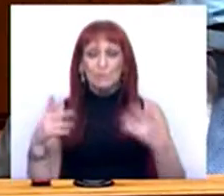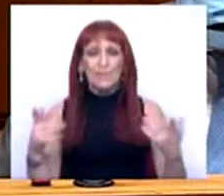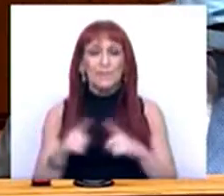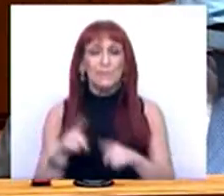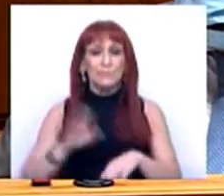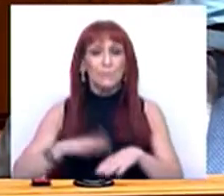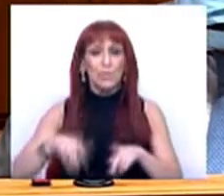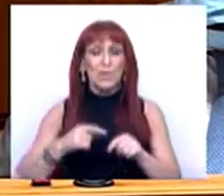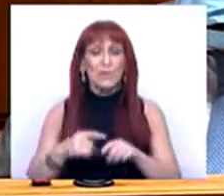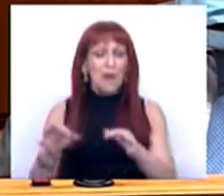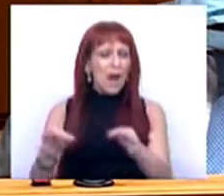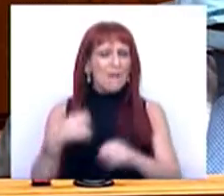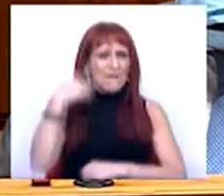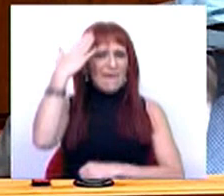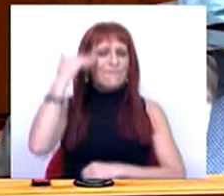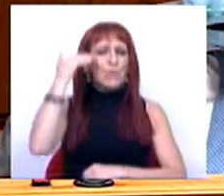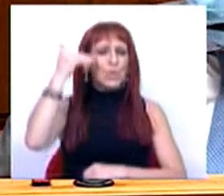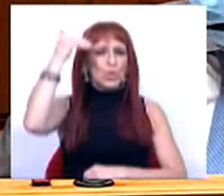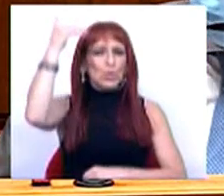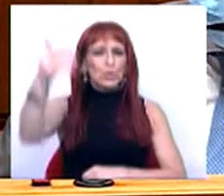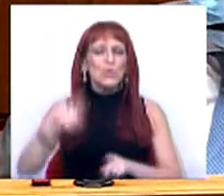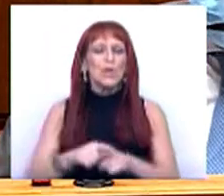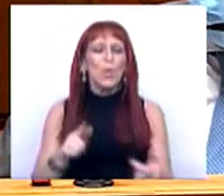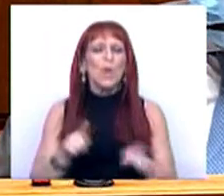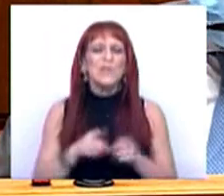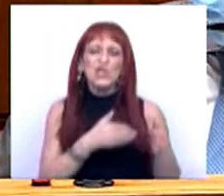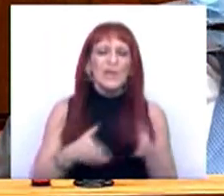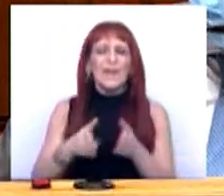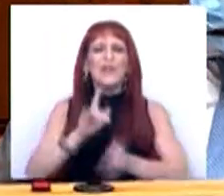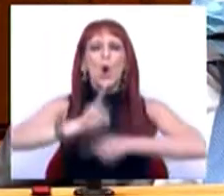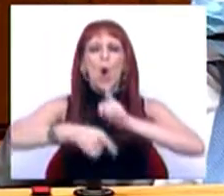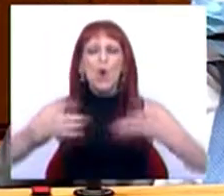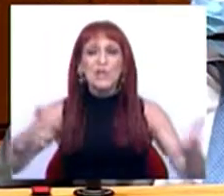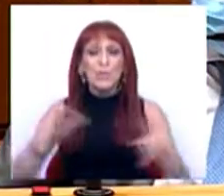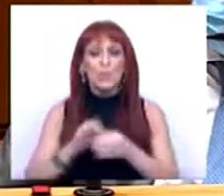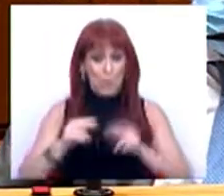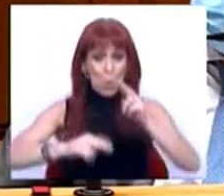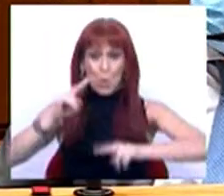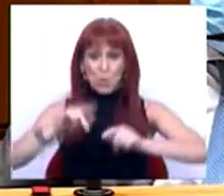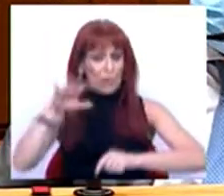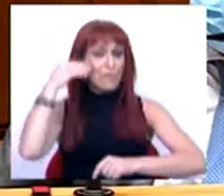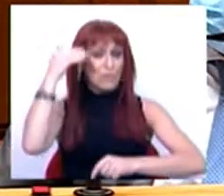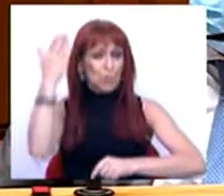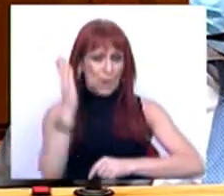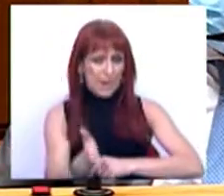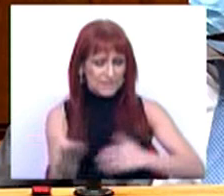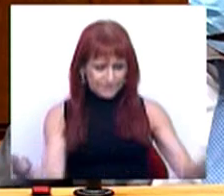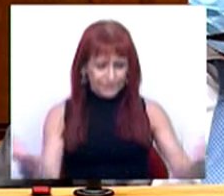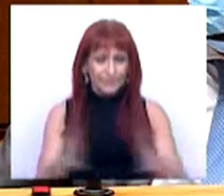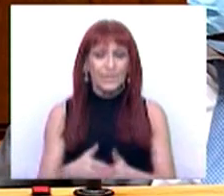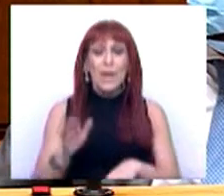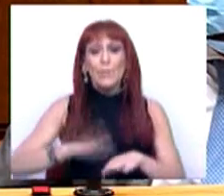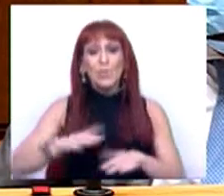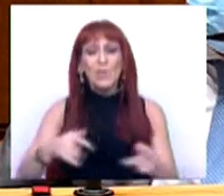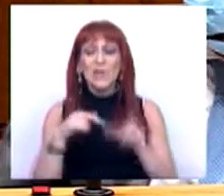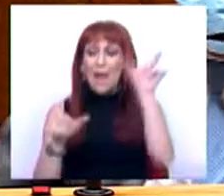sobre a antecipação do futuro e sobre as estratégias para construirmos esse futuro. É por